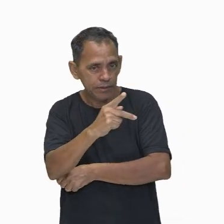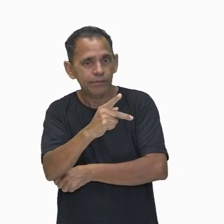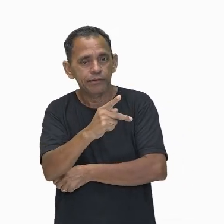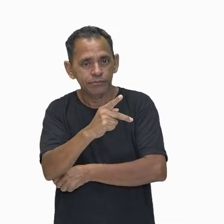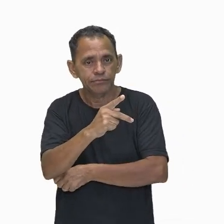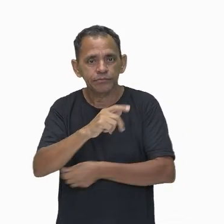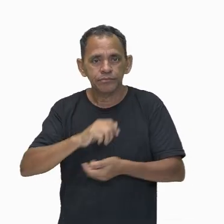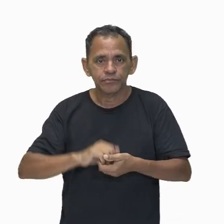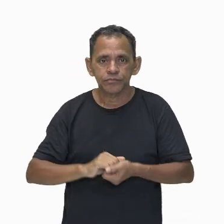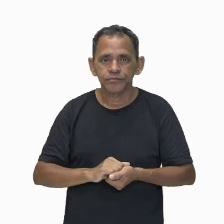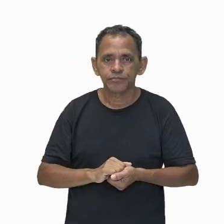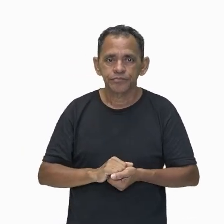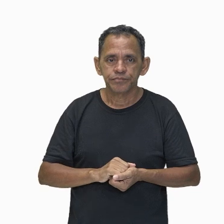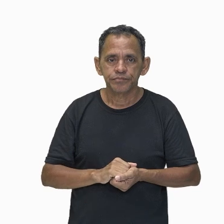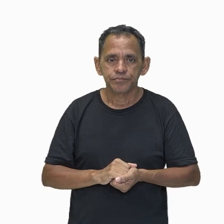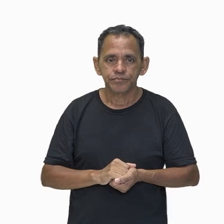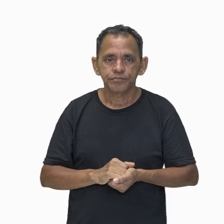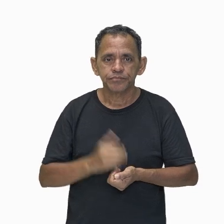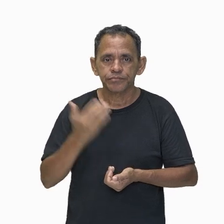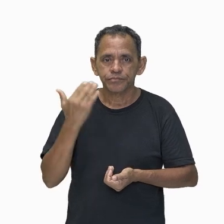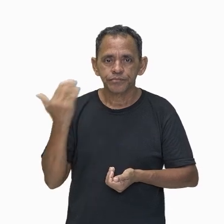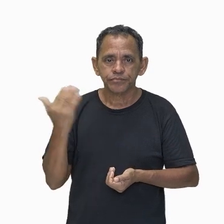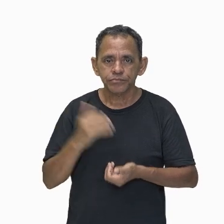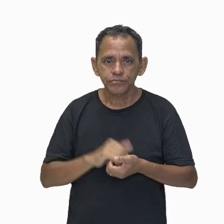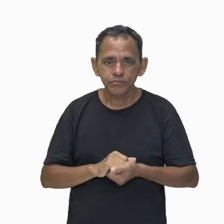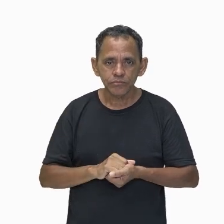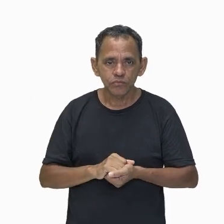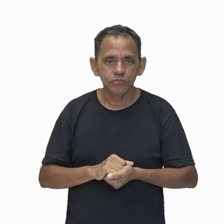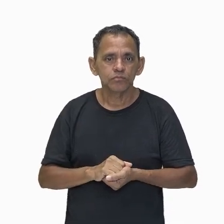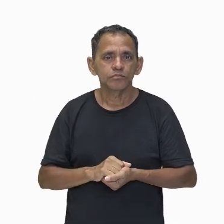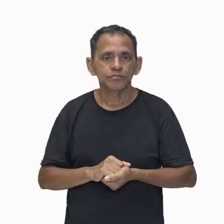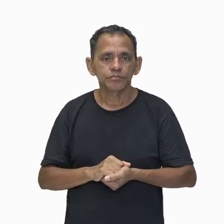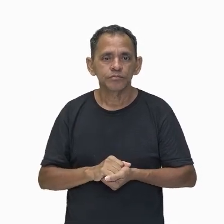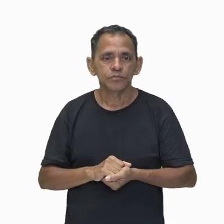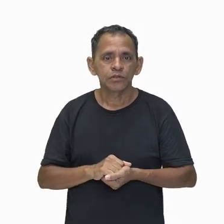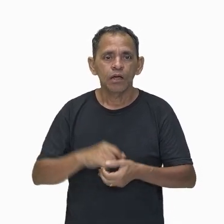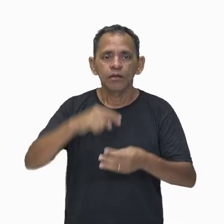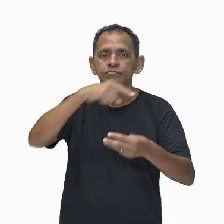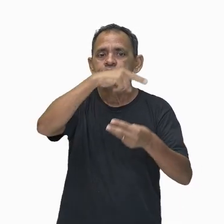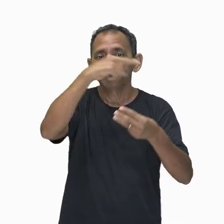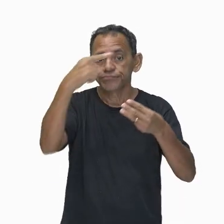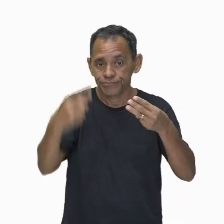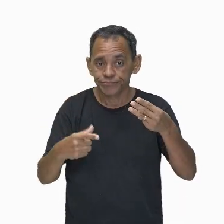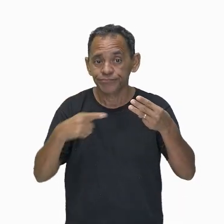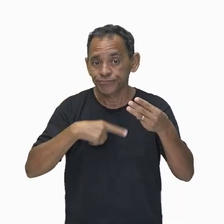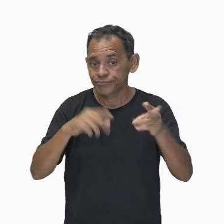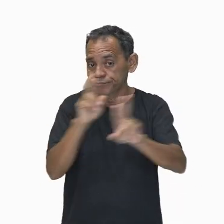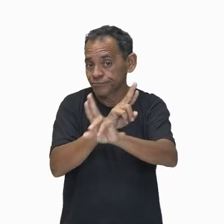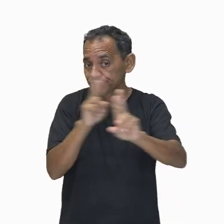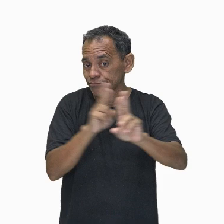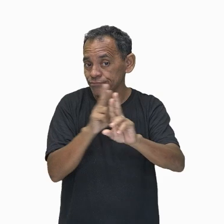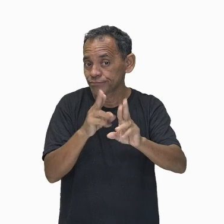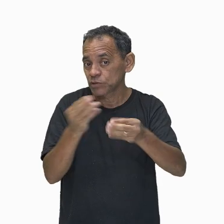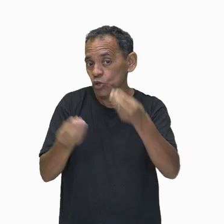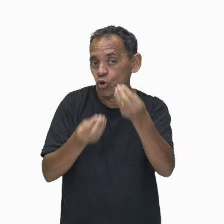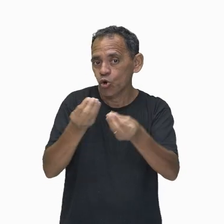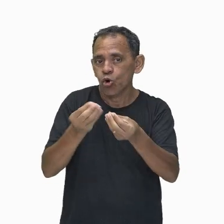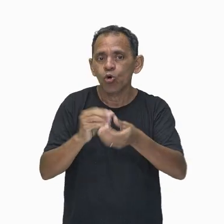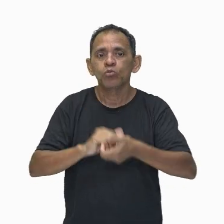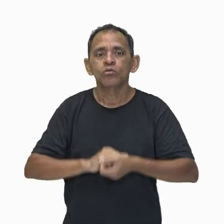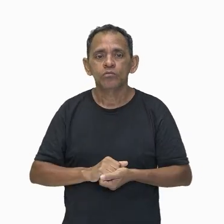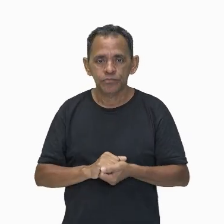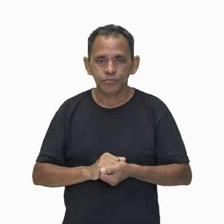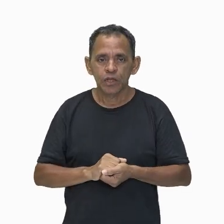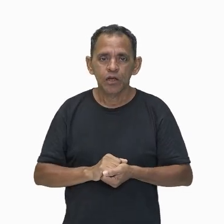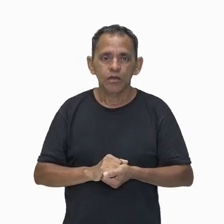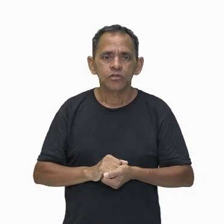é a deformação dessa mola ou desse elástico, tá gente? Isso daí tem diversas aplicações, tá